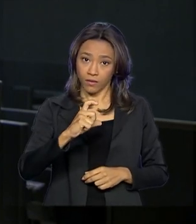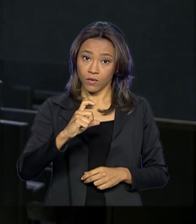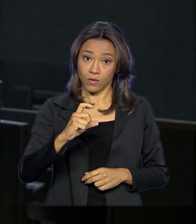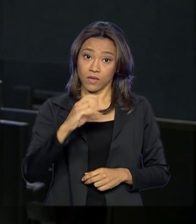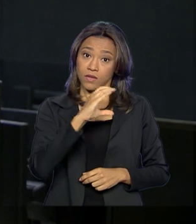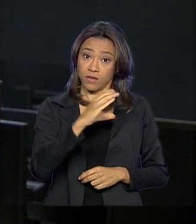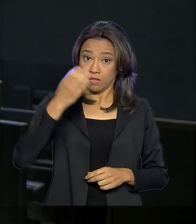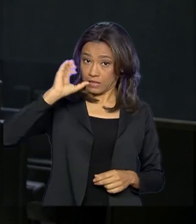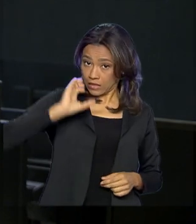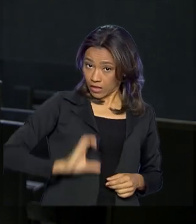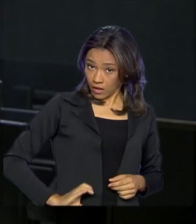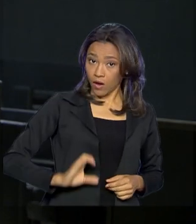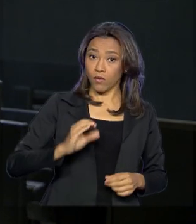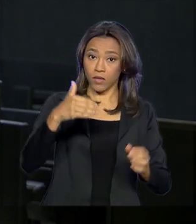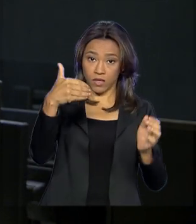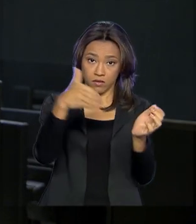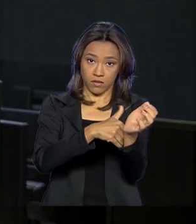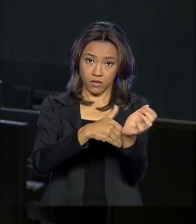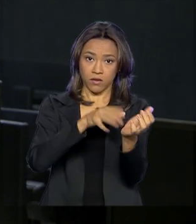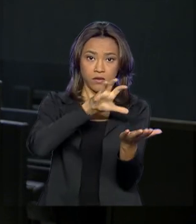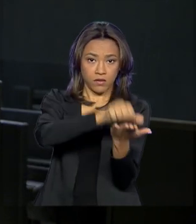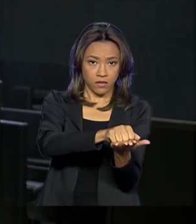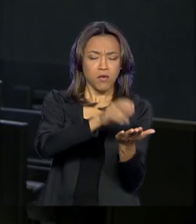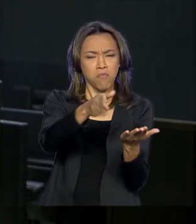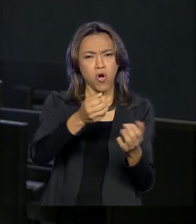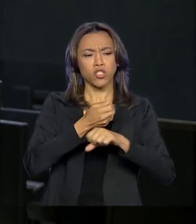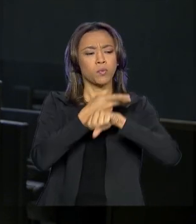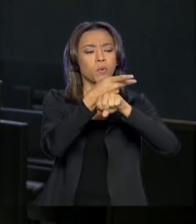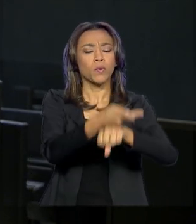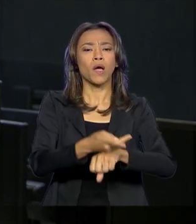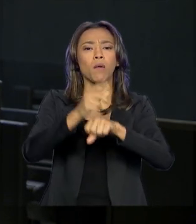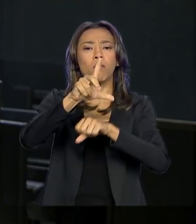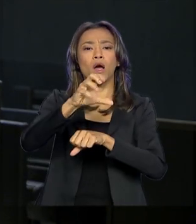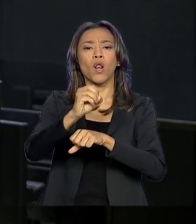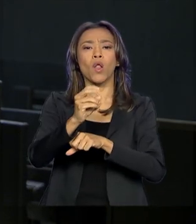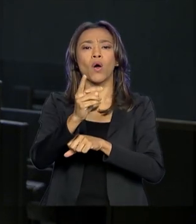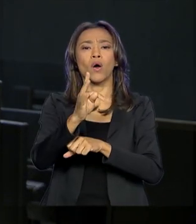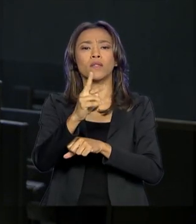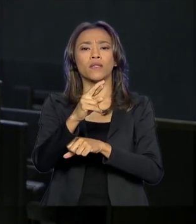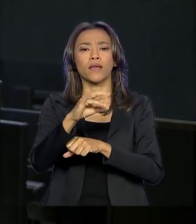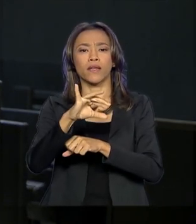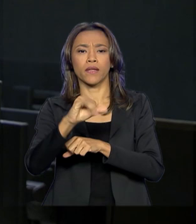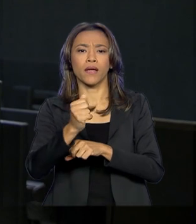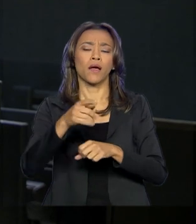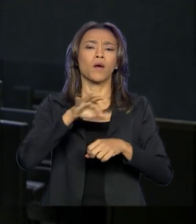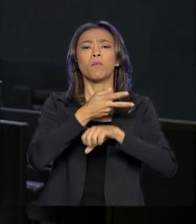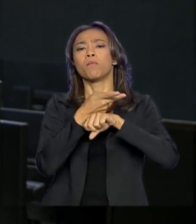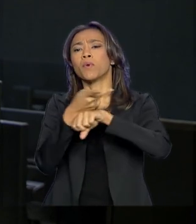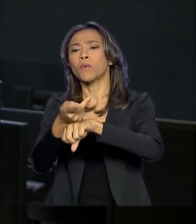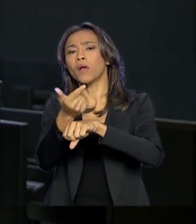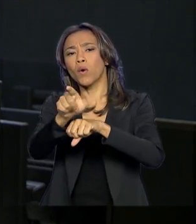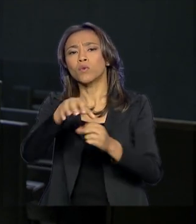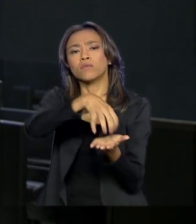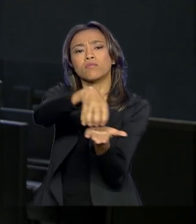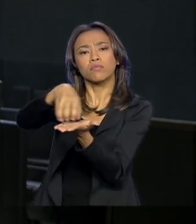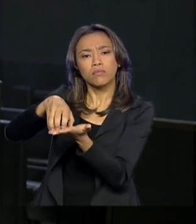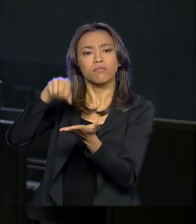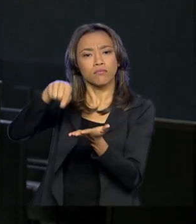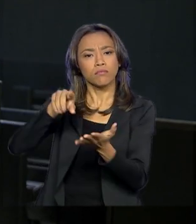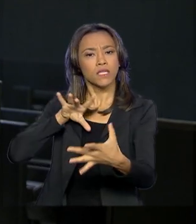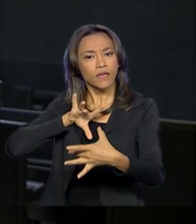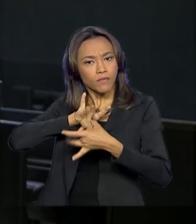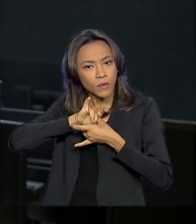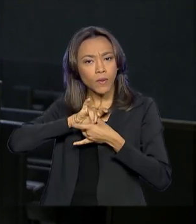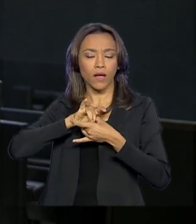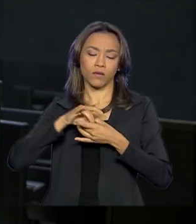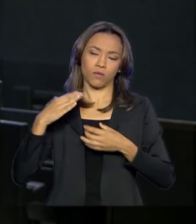cadastrada pode se dirigir a uma casa lotérica, a um ponto de atendimento da Caixa ou aos terminais de autoatendimento. Quem não tem